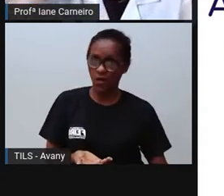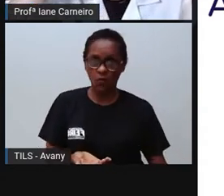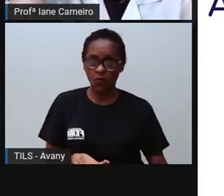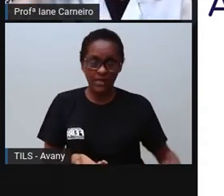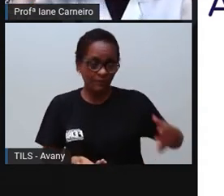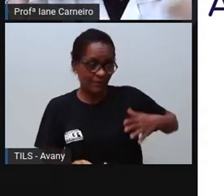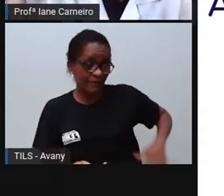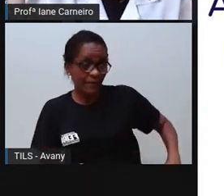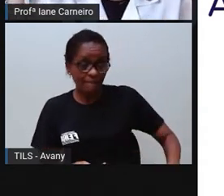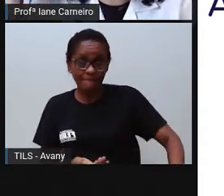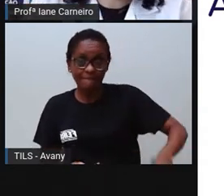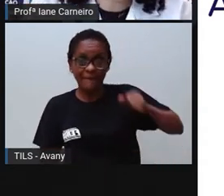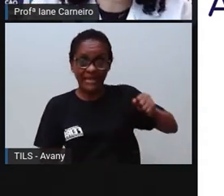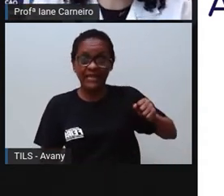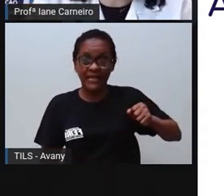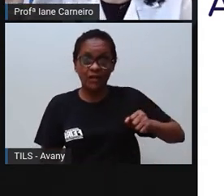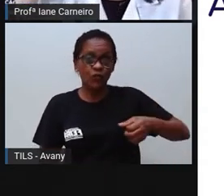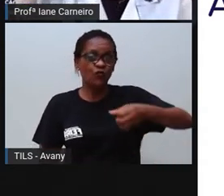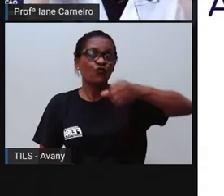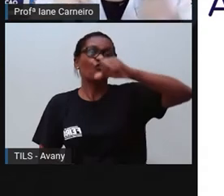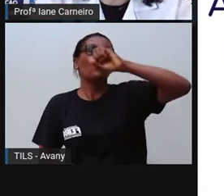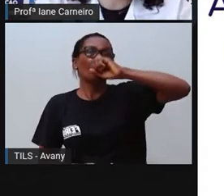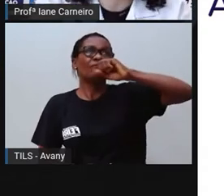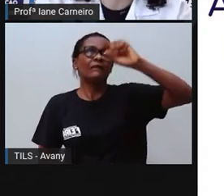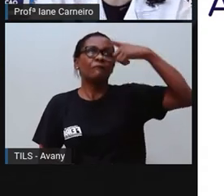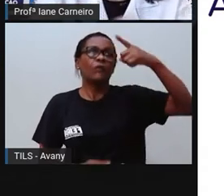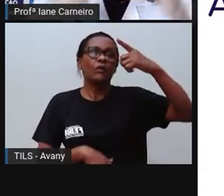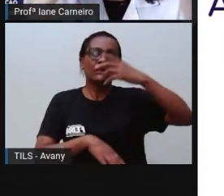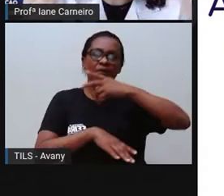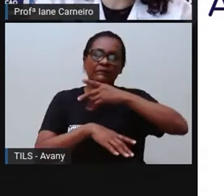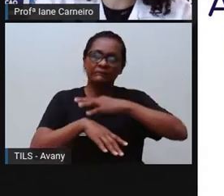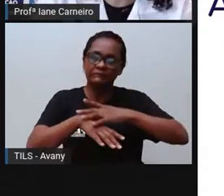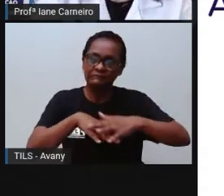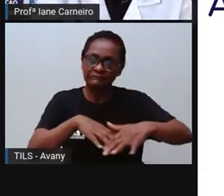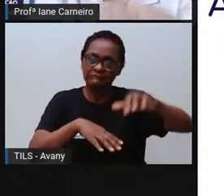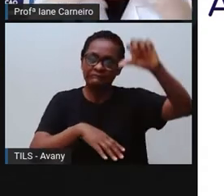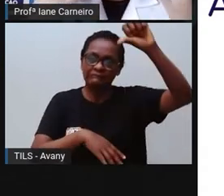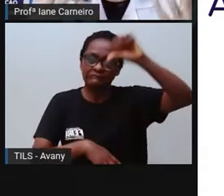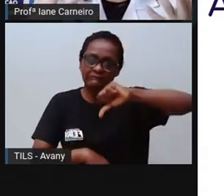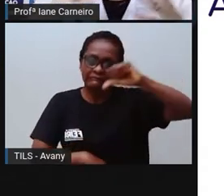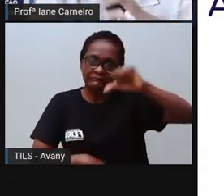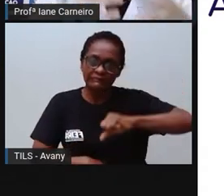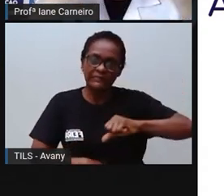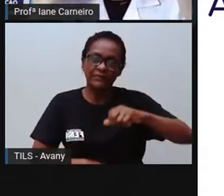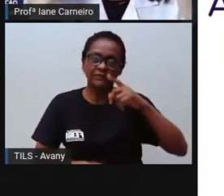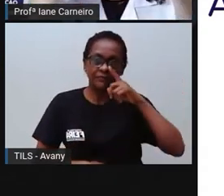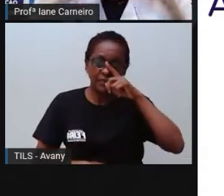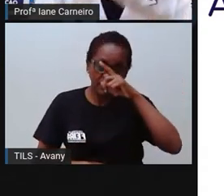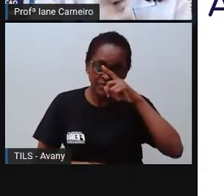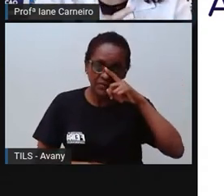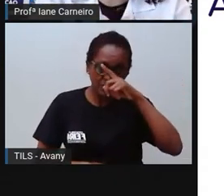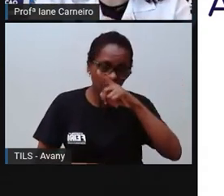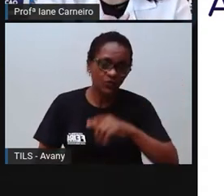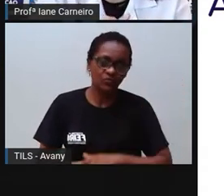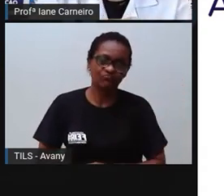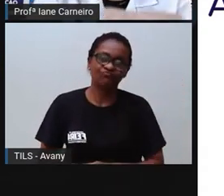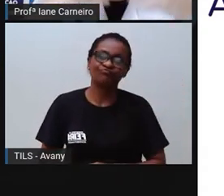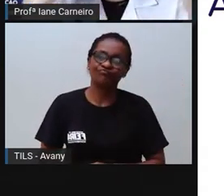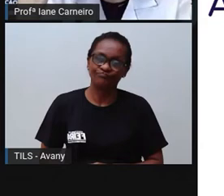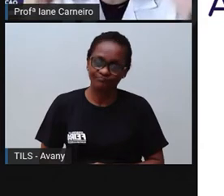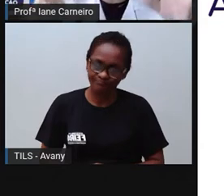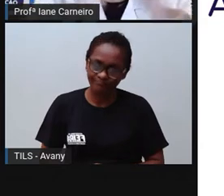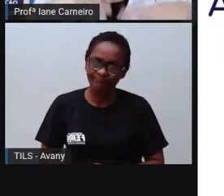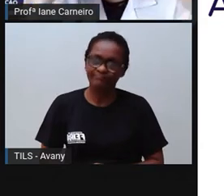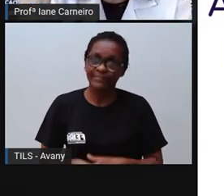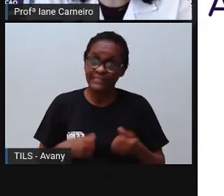ano, vocês já estão assistindo as aulas da Proiane, já sabem, que não podem mexer em produtos de limpeza sozinhas, não